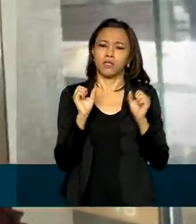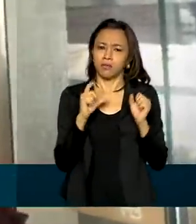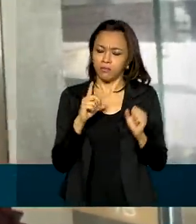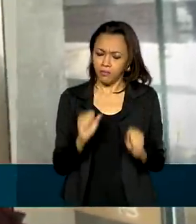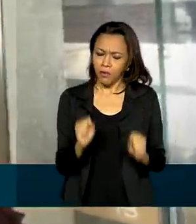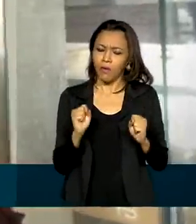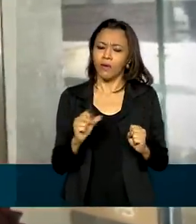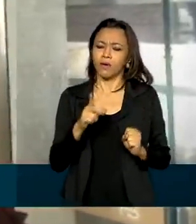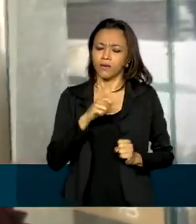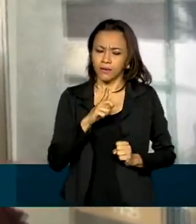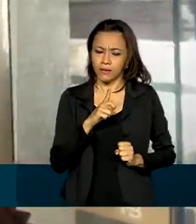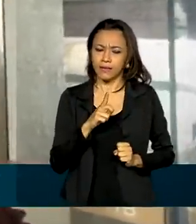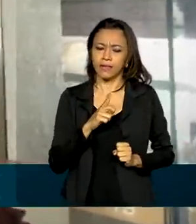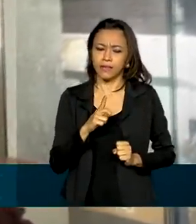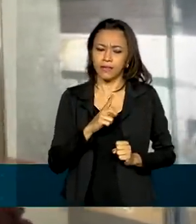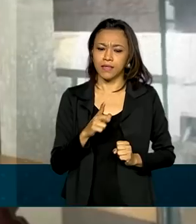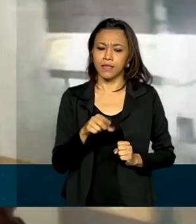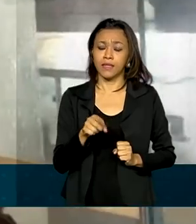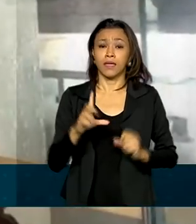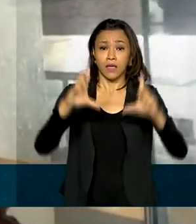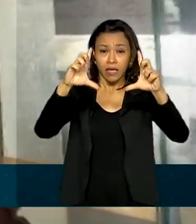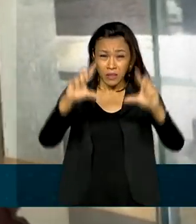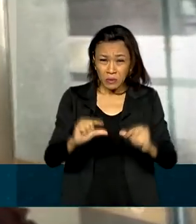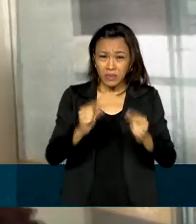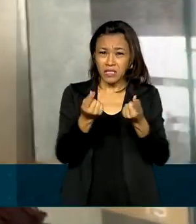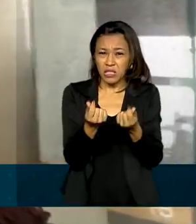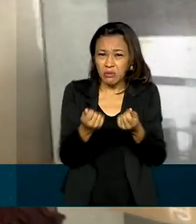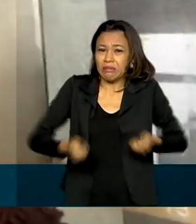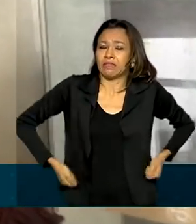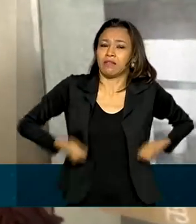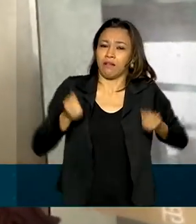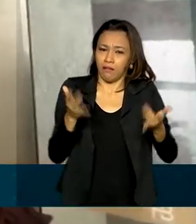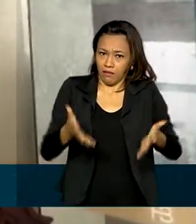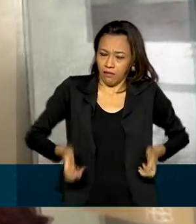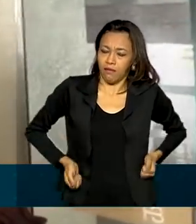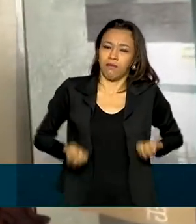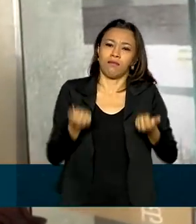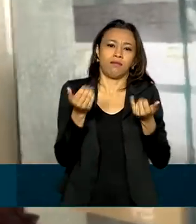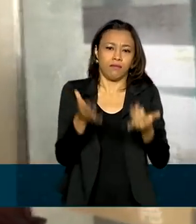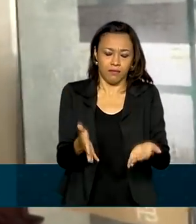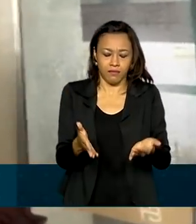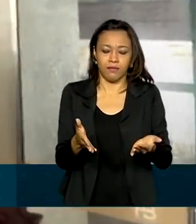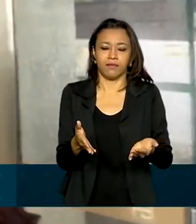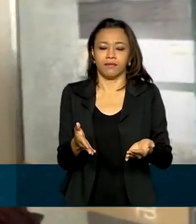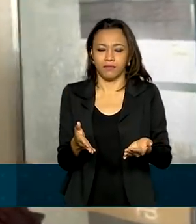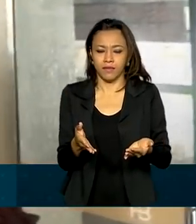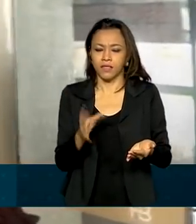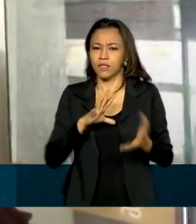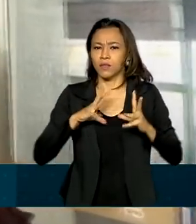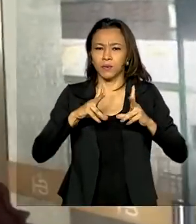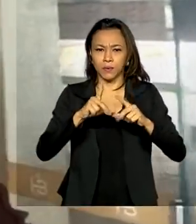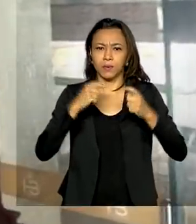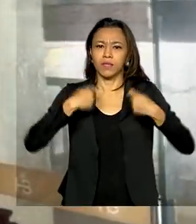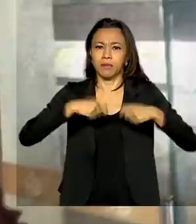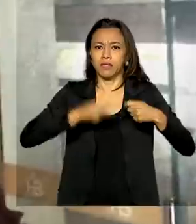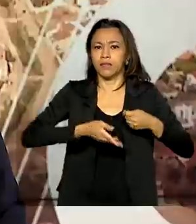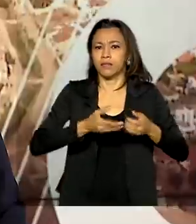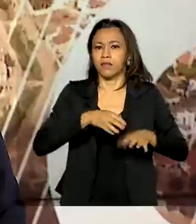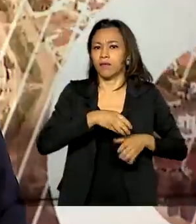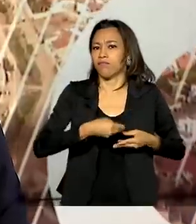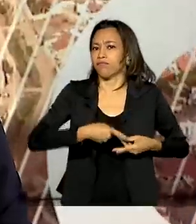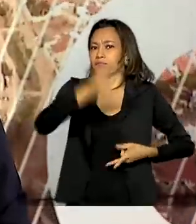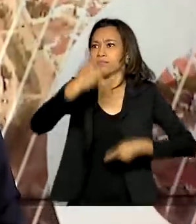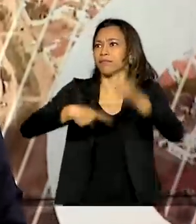um baixamento nos custos operacionais da produção e de tudo que precisa se transportar nesses estados.